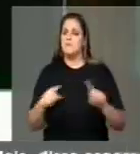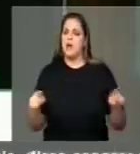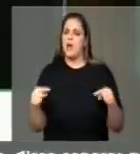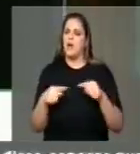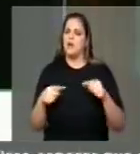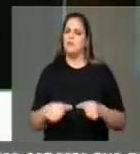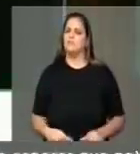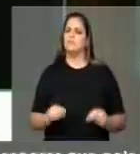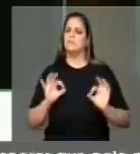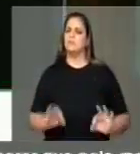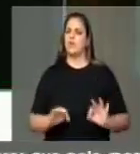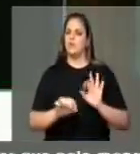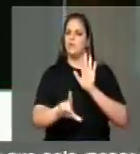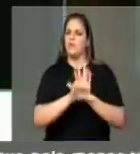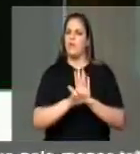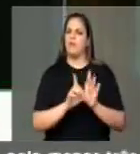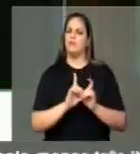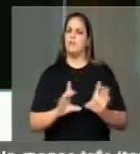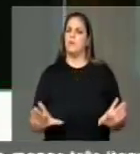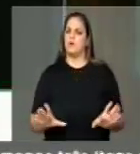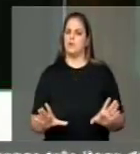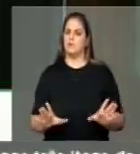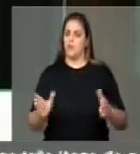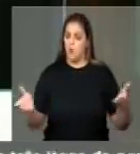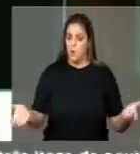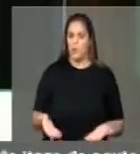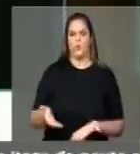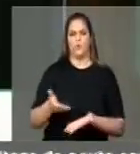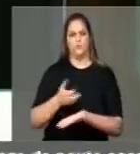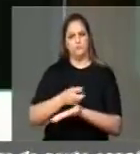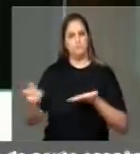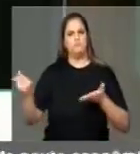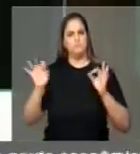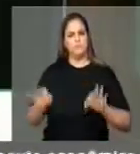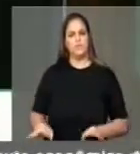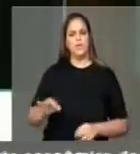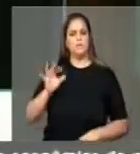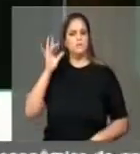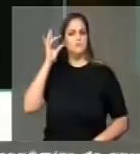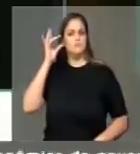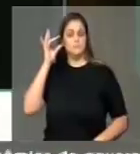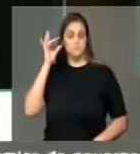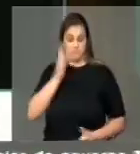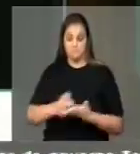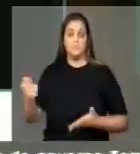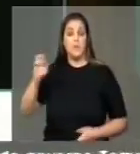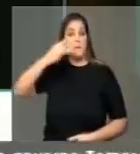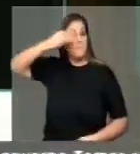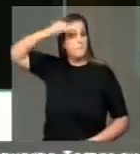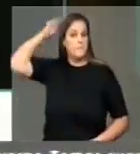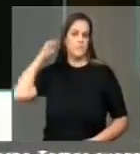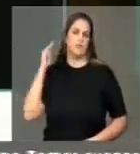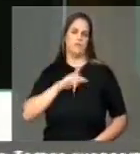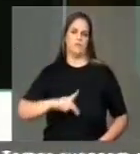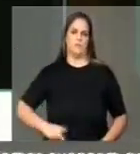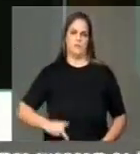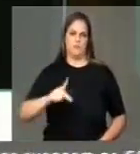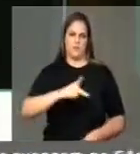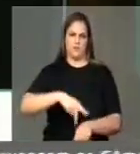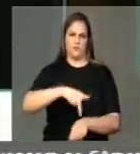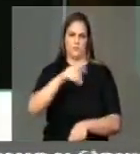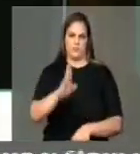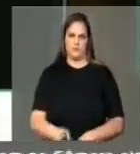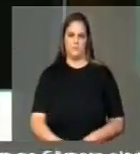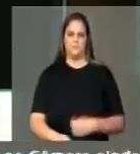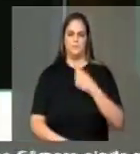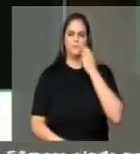e que hoje Michel Temer é o presidente da República, que, por sinal, juntamente